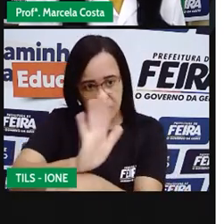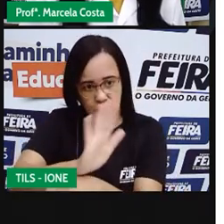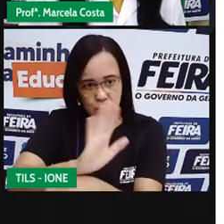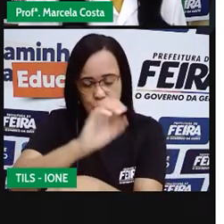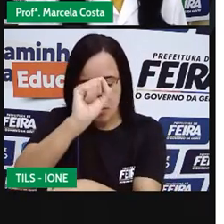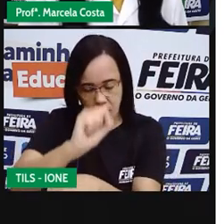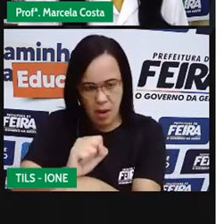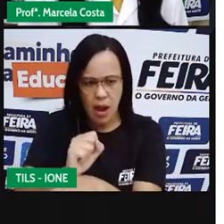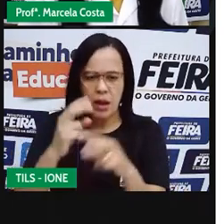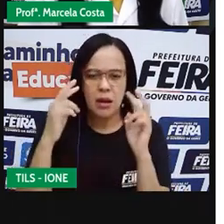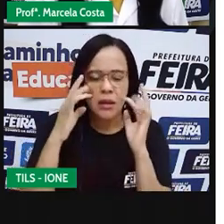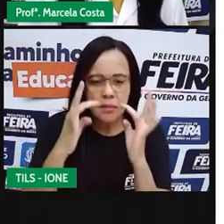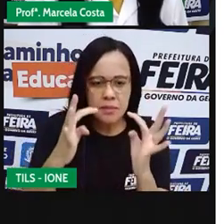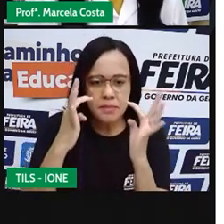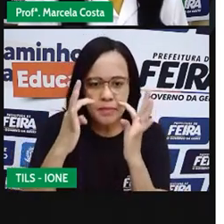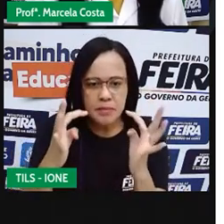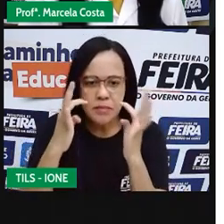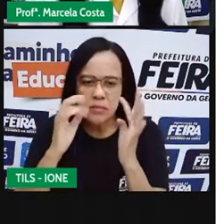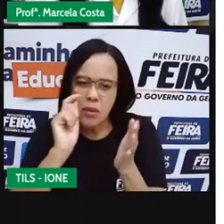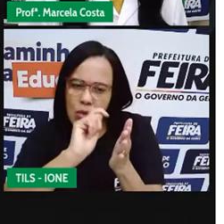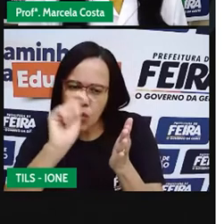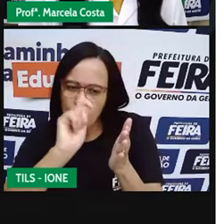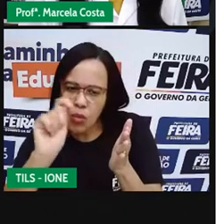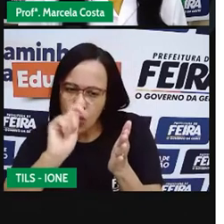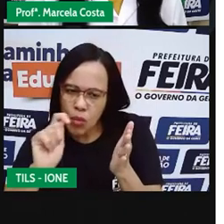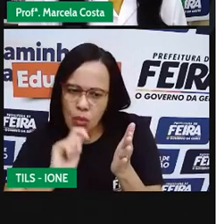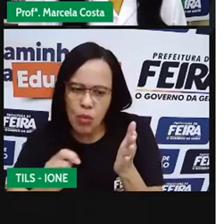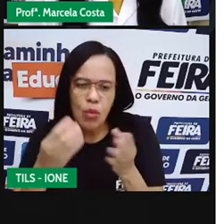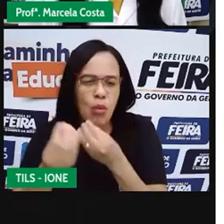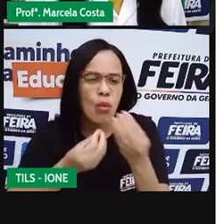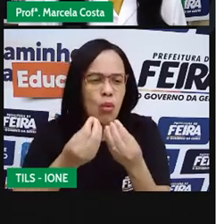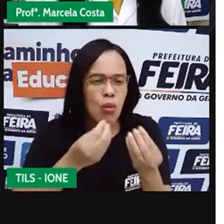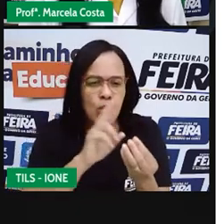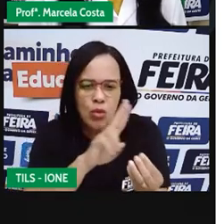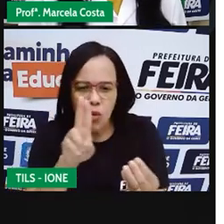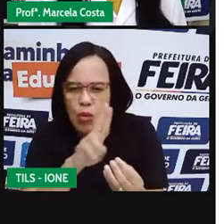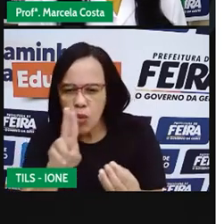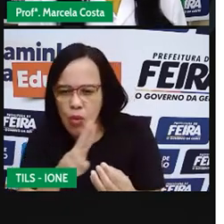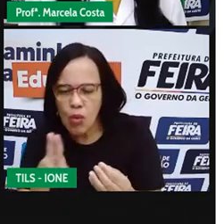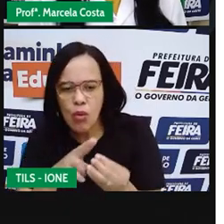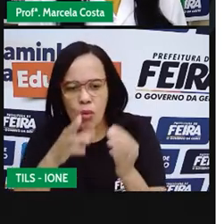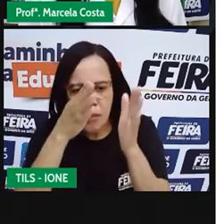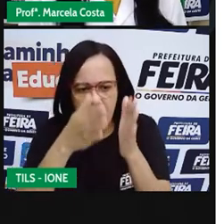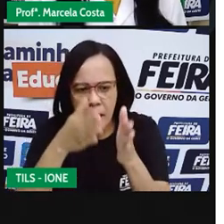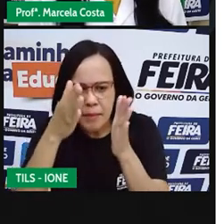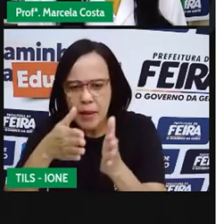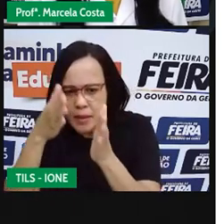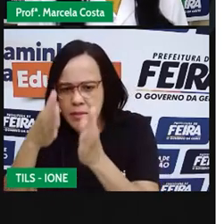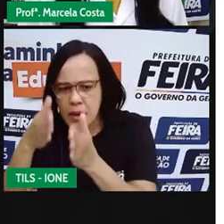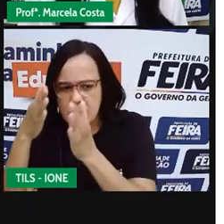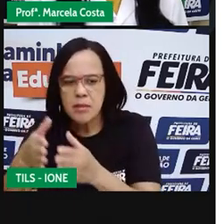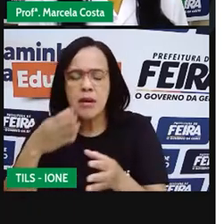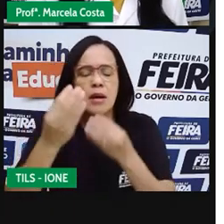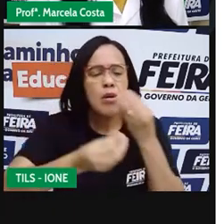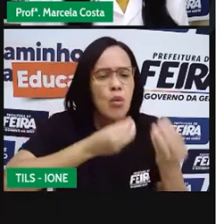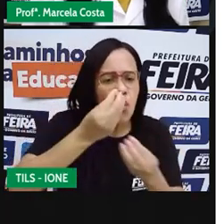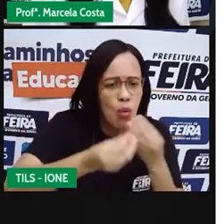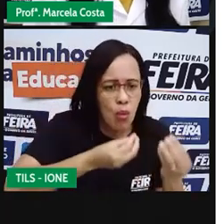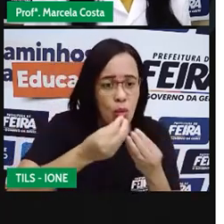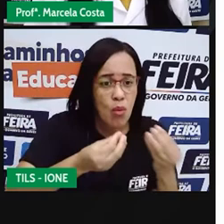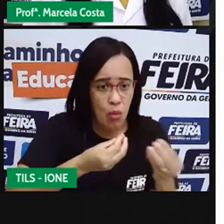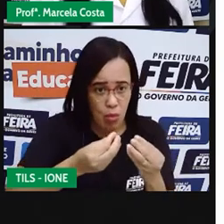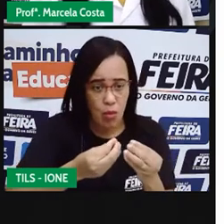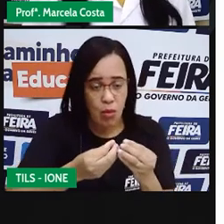escrita, os nomes dos personagens e a maneira como eu fui compondo esse quadro, fazendo